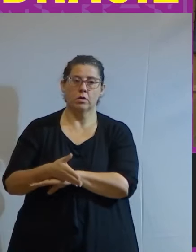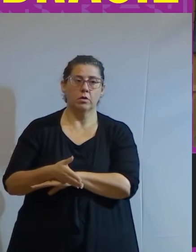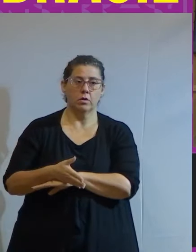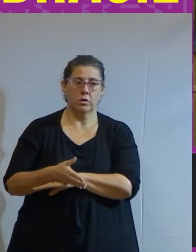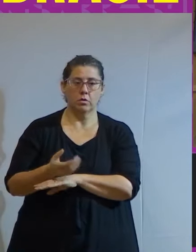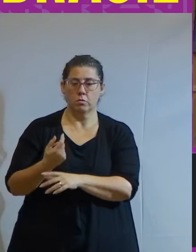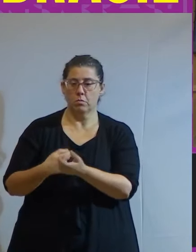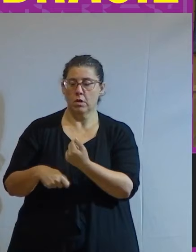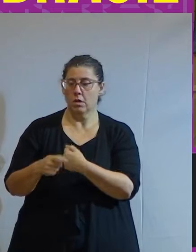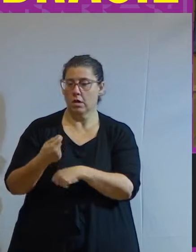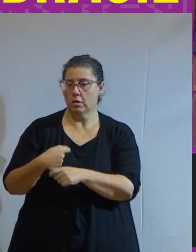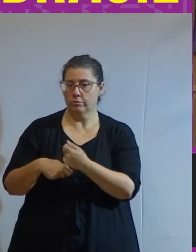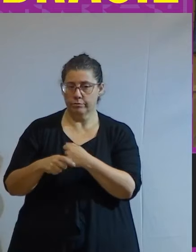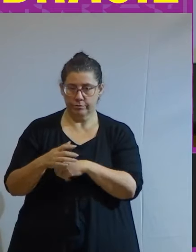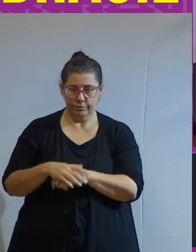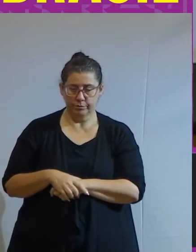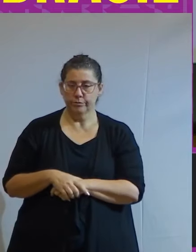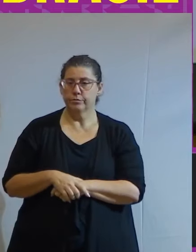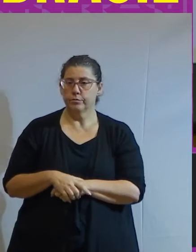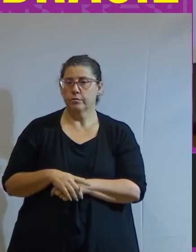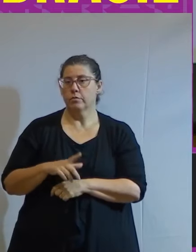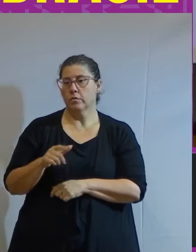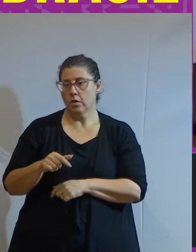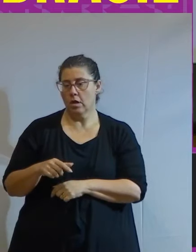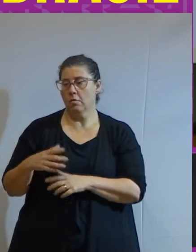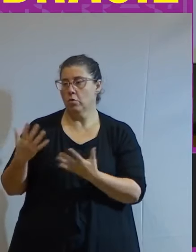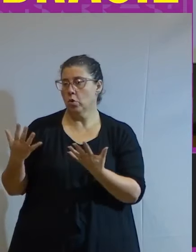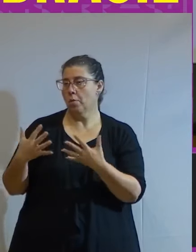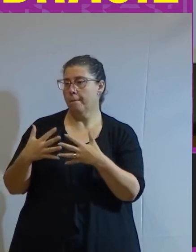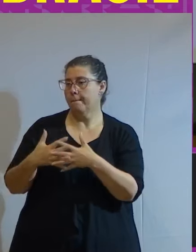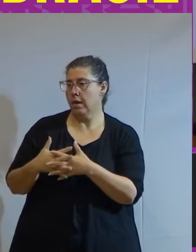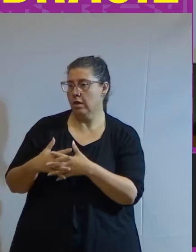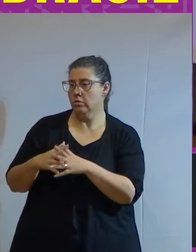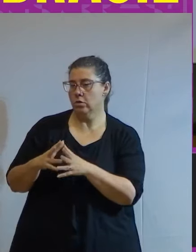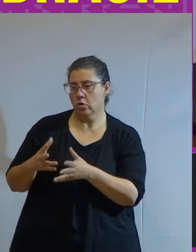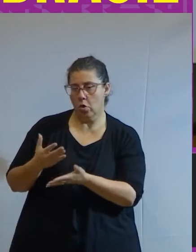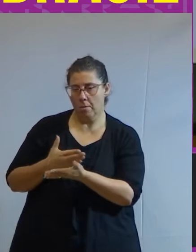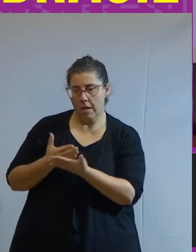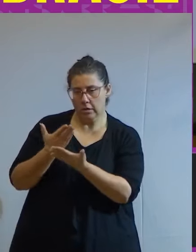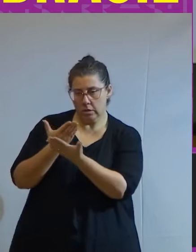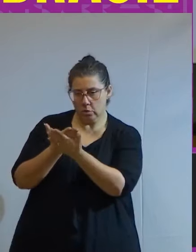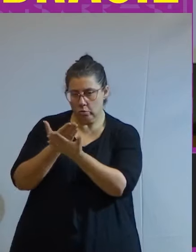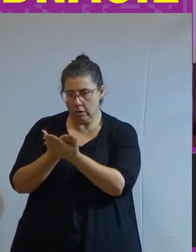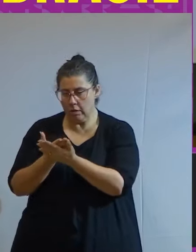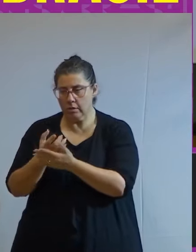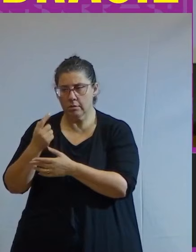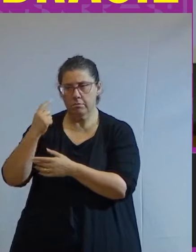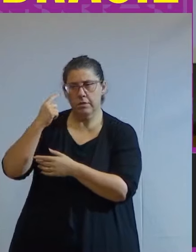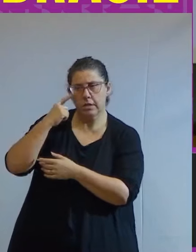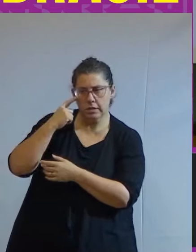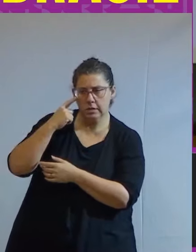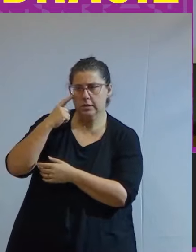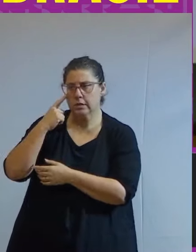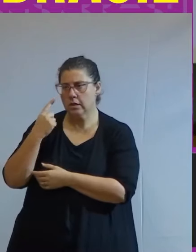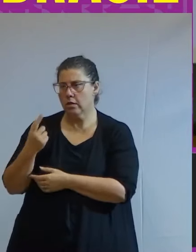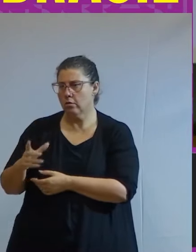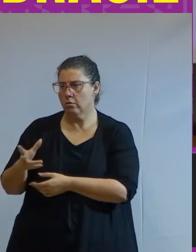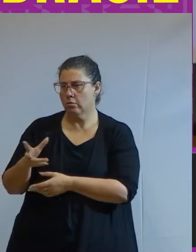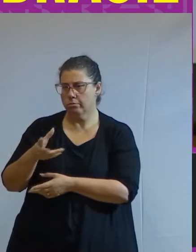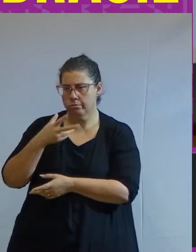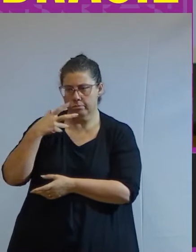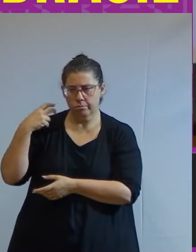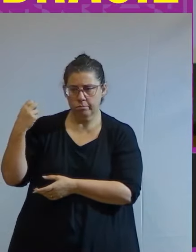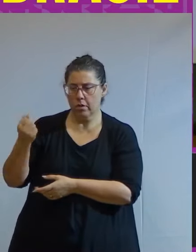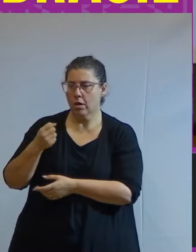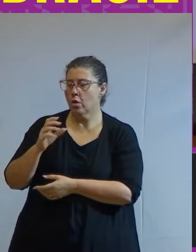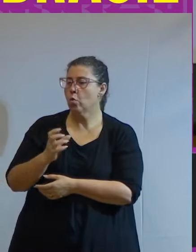do mercado financeiro o mercado financeiro é algo muito complexo que quando você começa a estudar você começa a pensar que o rico ele ganha dinheiro e a gente nem tem noção do